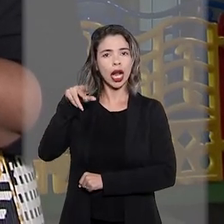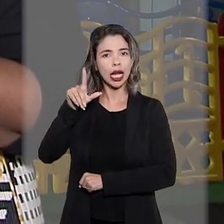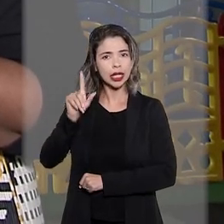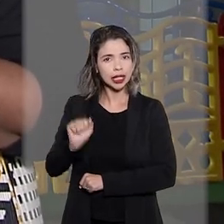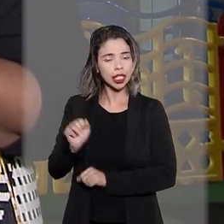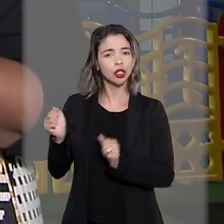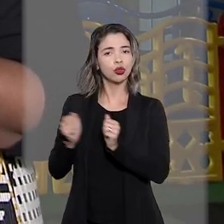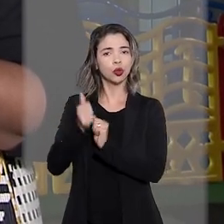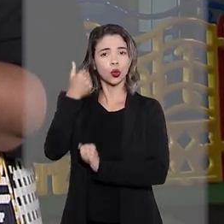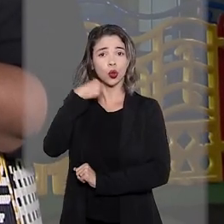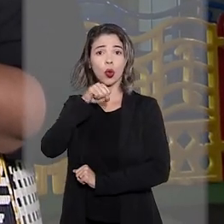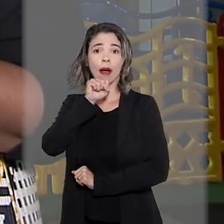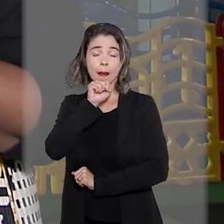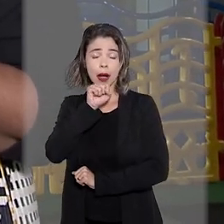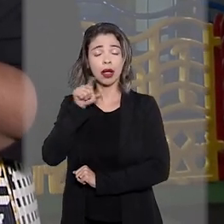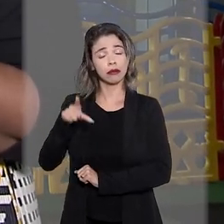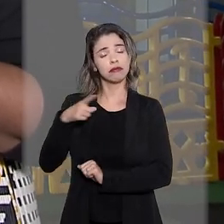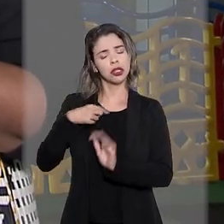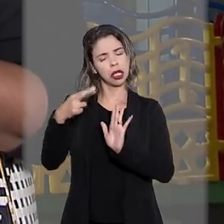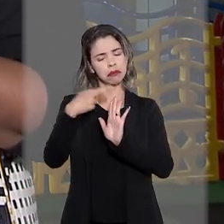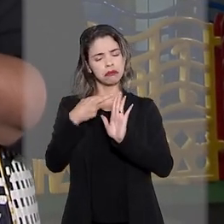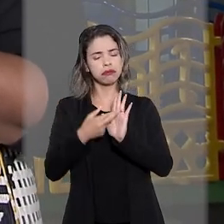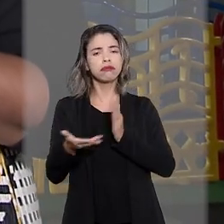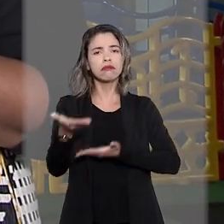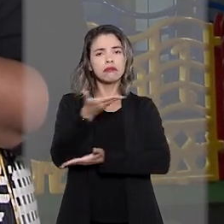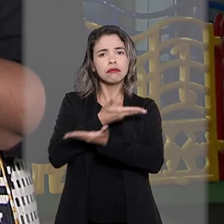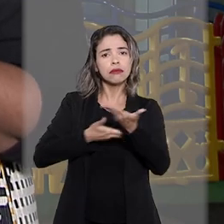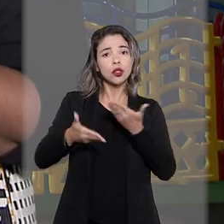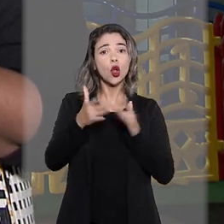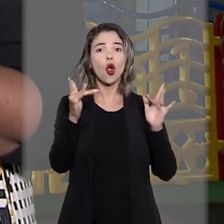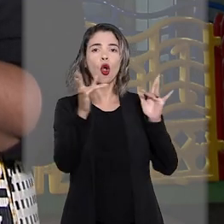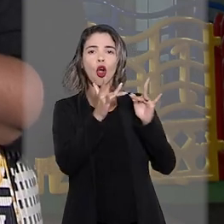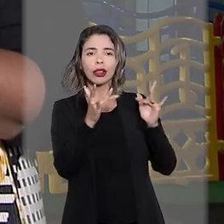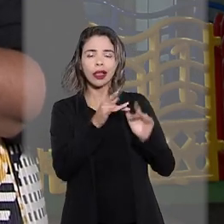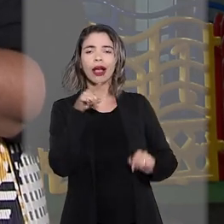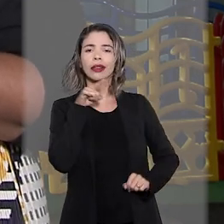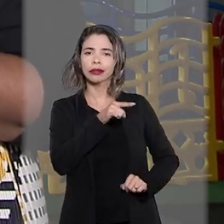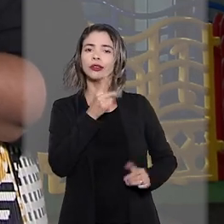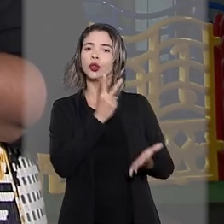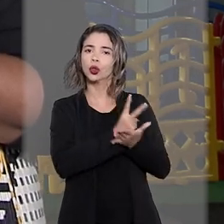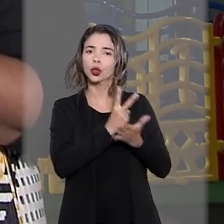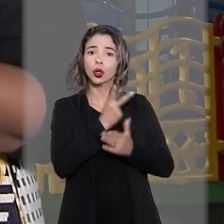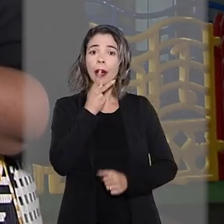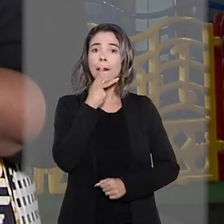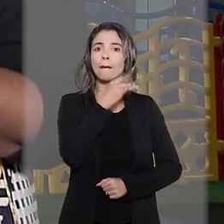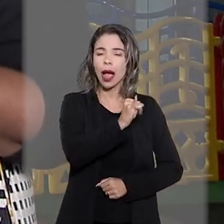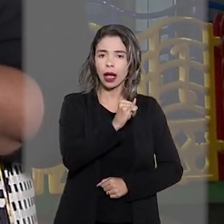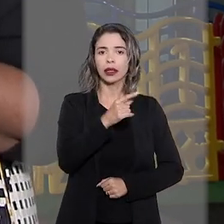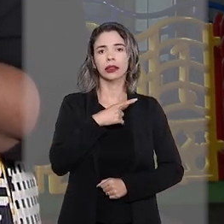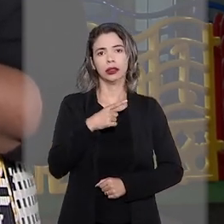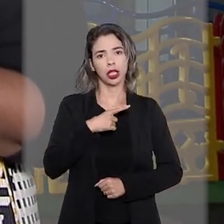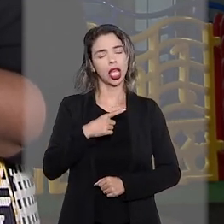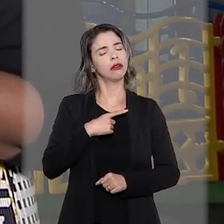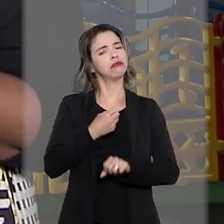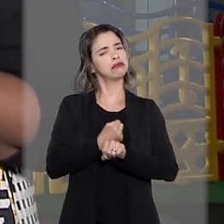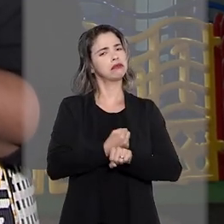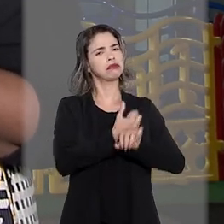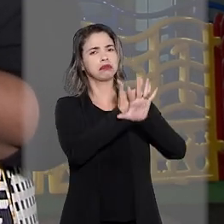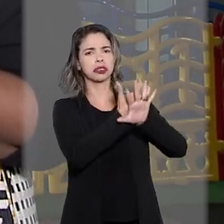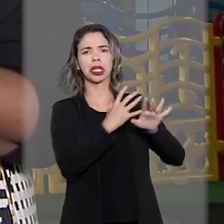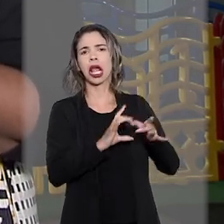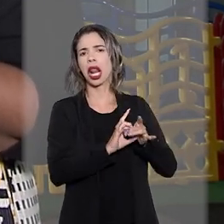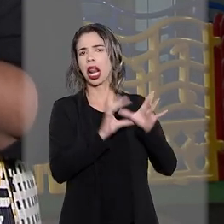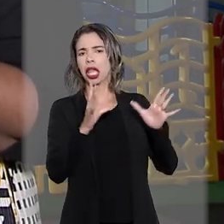juiz fixou o regime de guarda compartilhada com parâmetros de convivência com o pai que mora no Brasil, a exemplo do uso irrestrito de